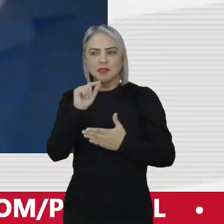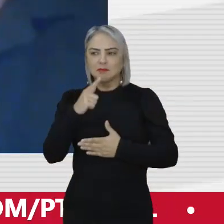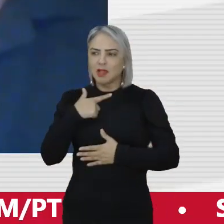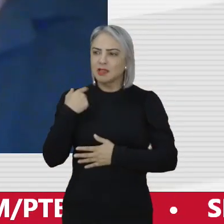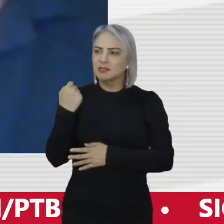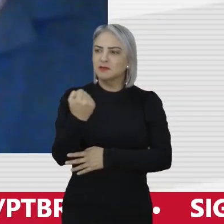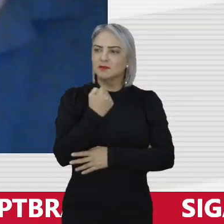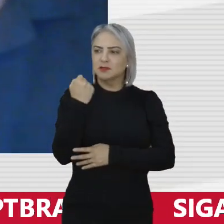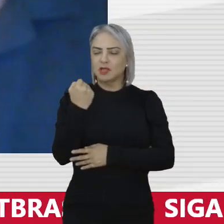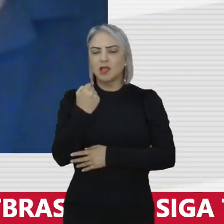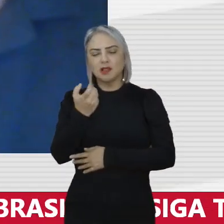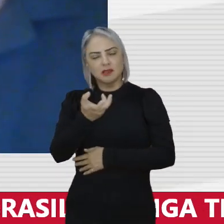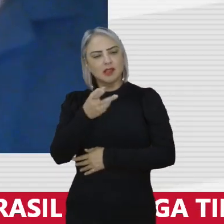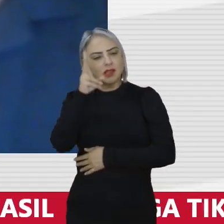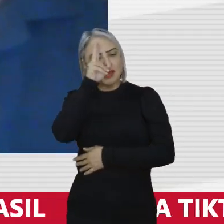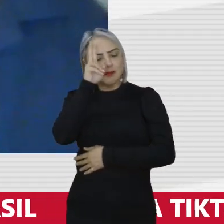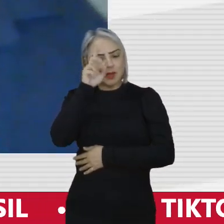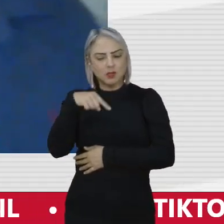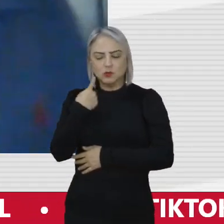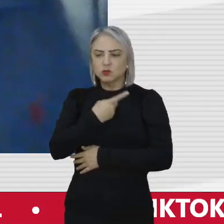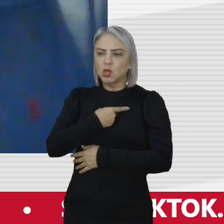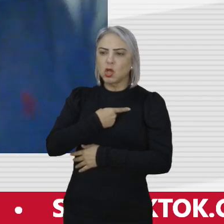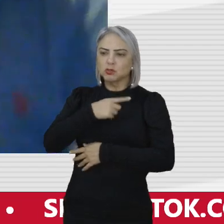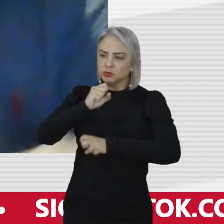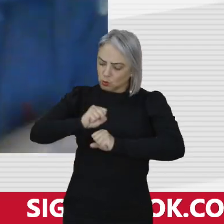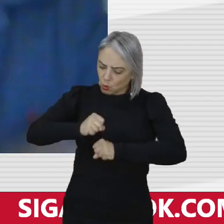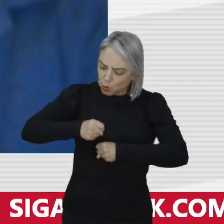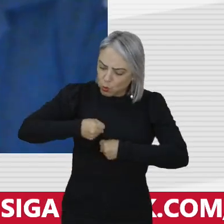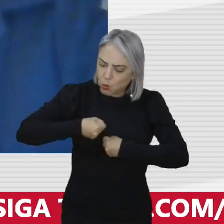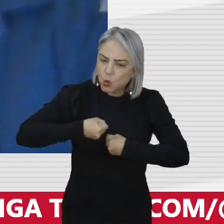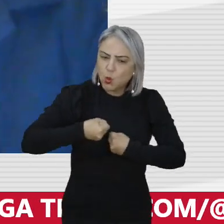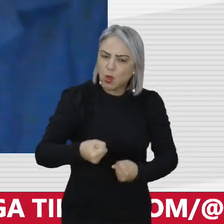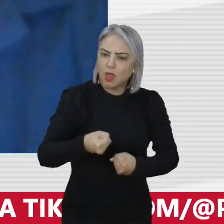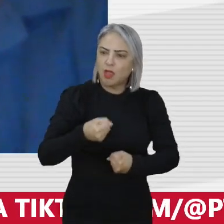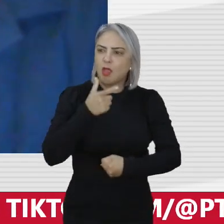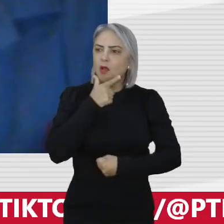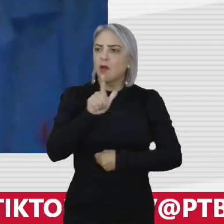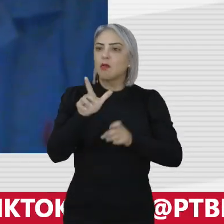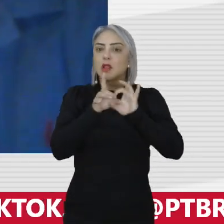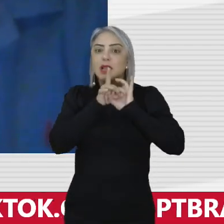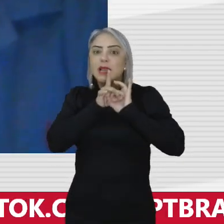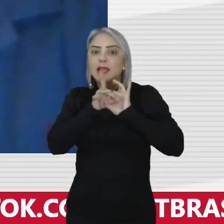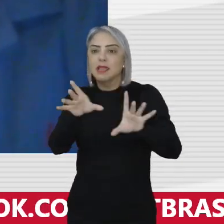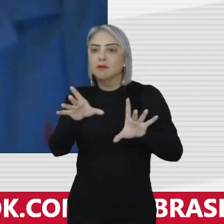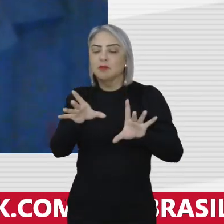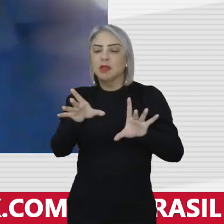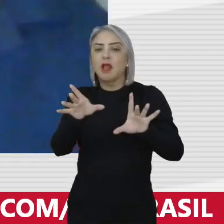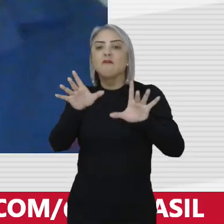rememorasse aqui conosco todo o esforço para conseguir liberar, enfim,